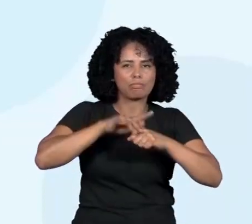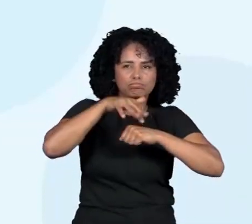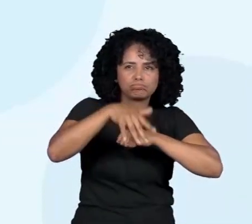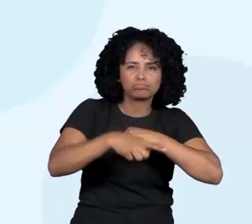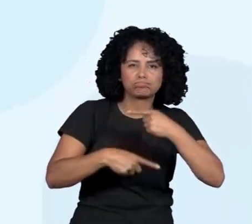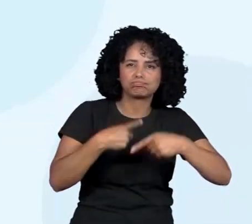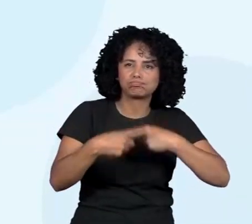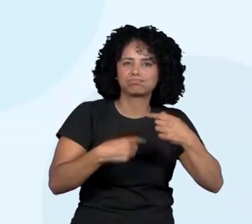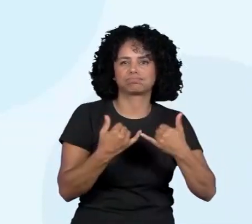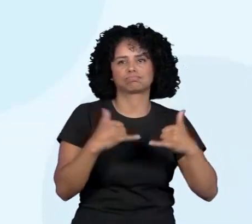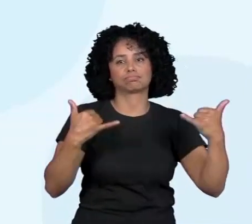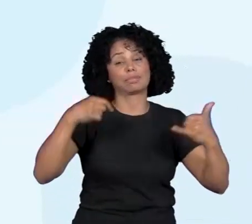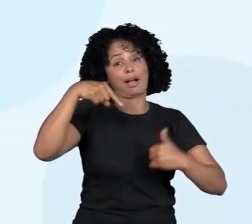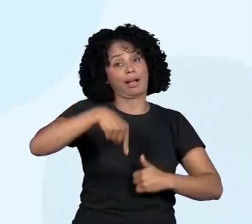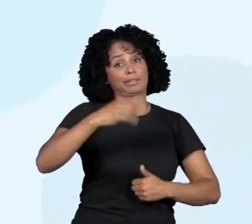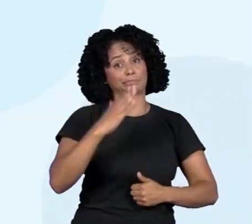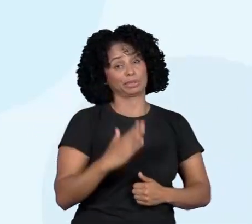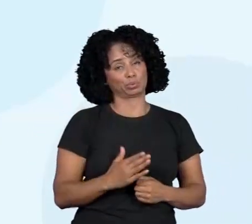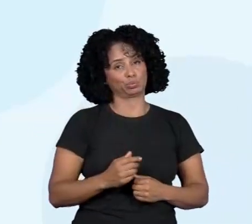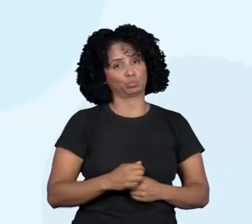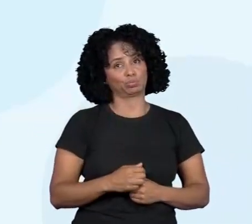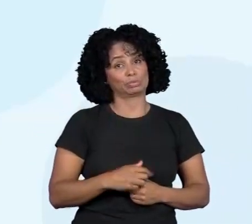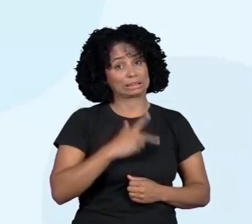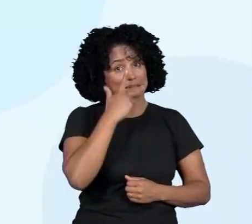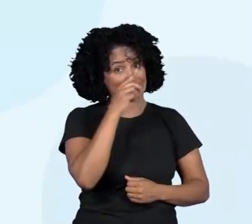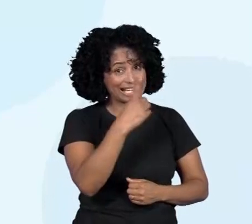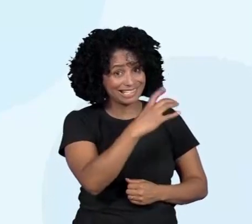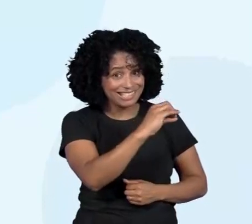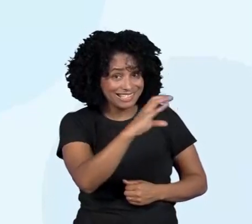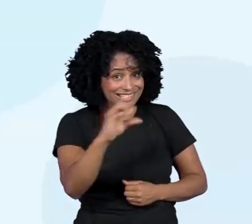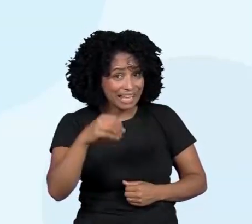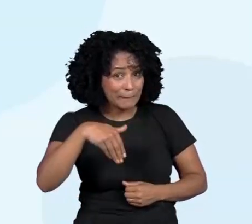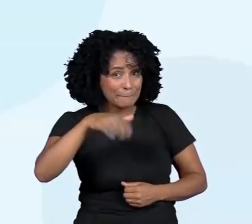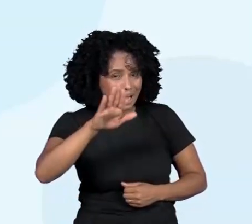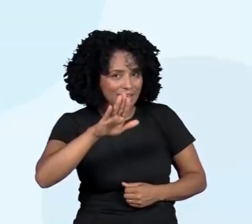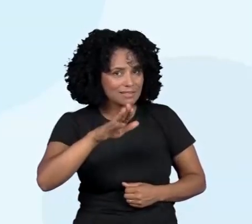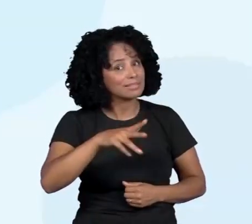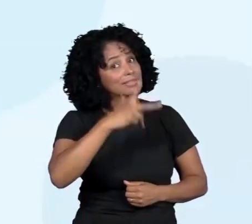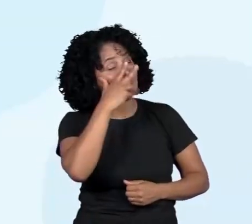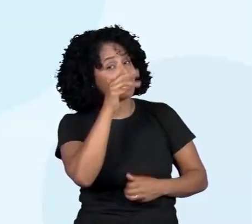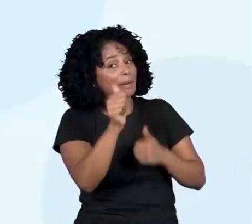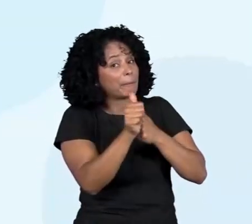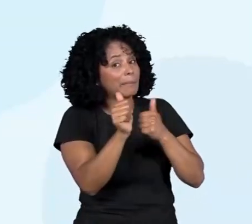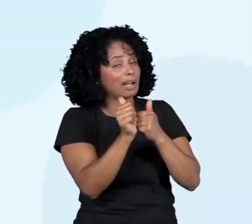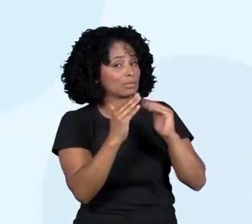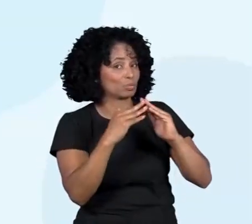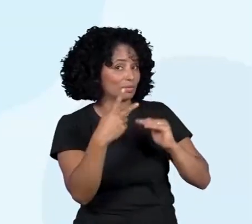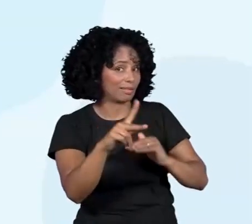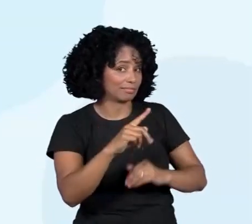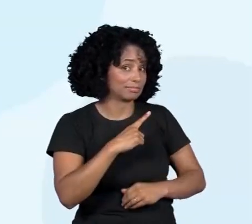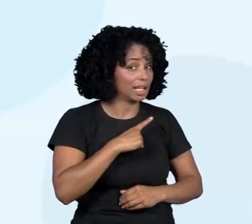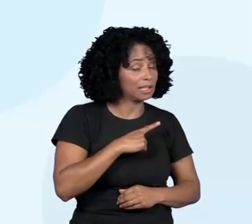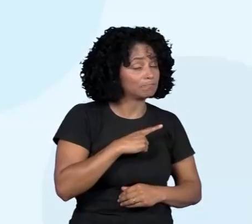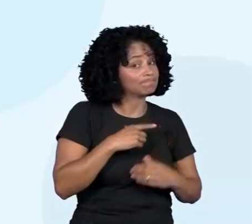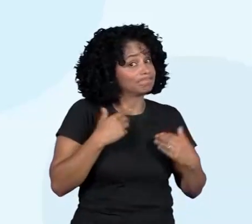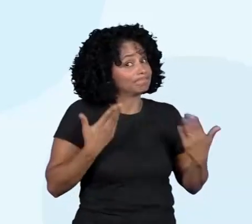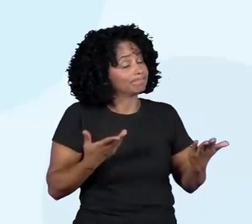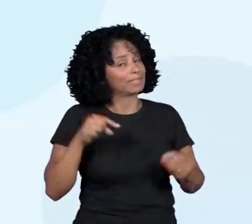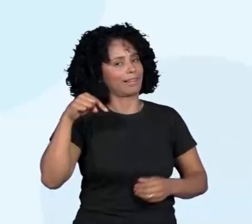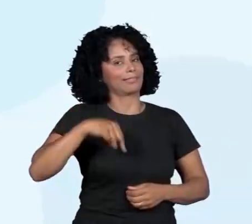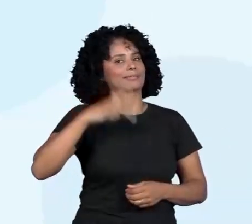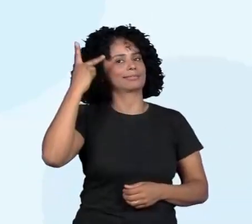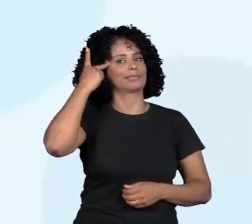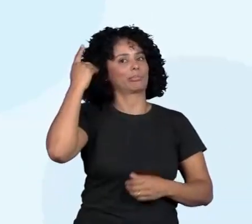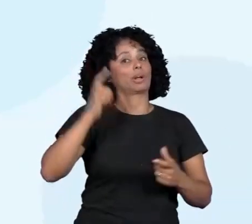100 espalhadas pelo Brasil, quem sabe tem uma aí pertinho de você, onde você mora, porque São Paulo é um estado